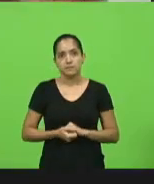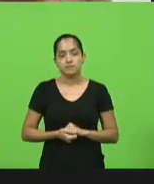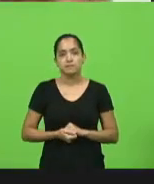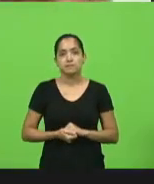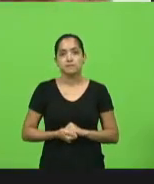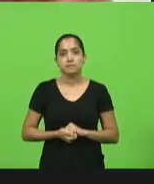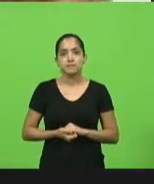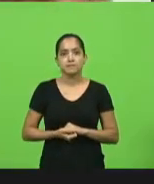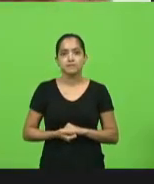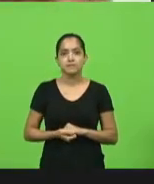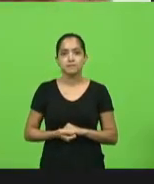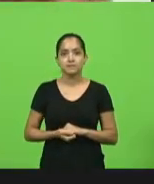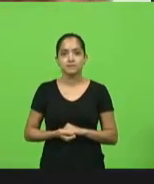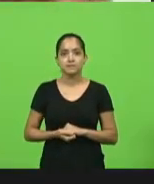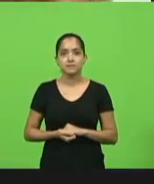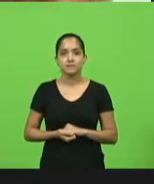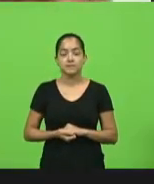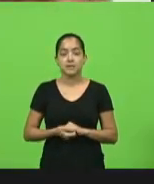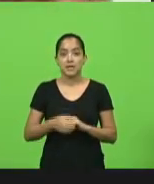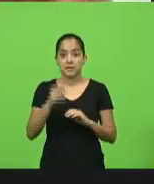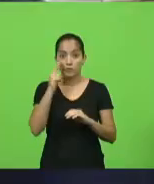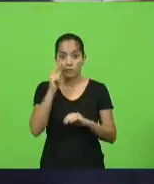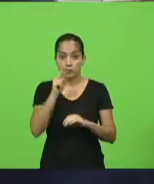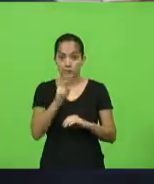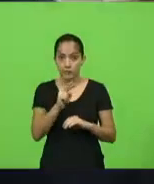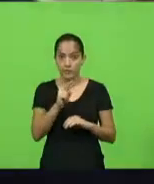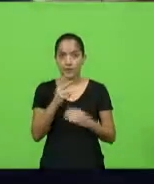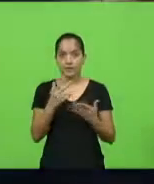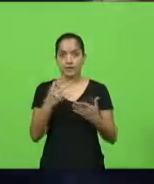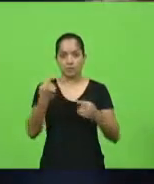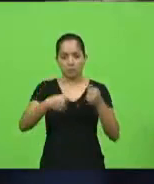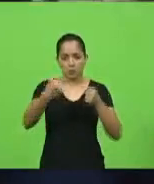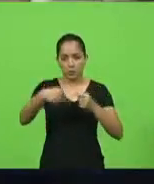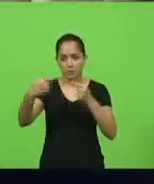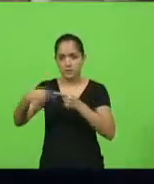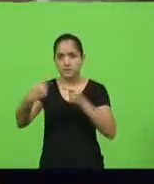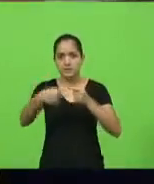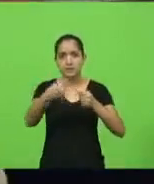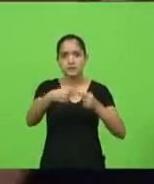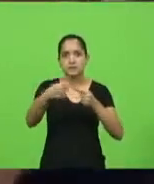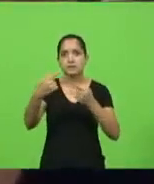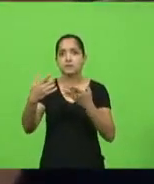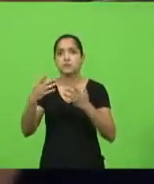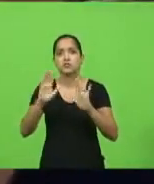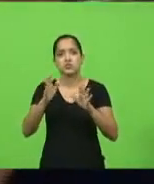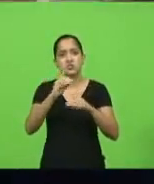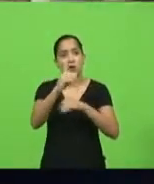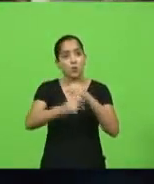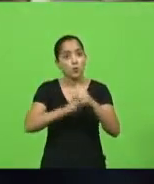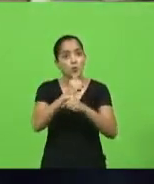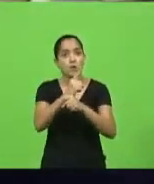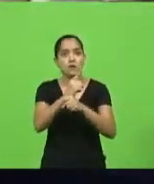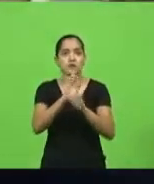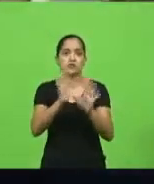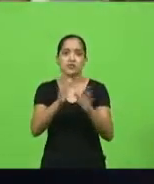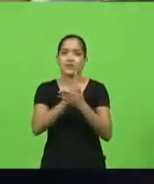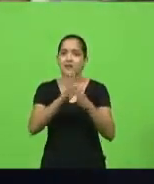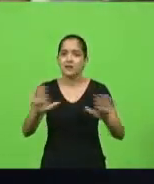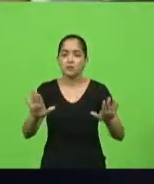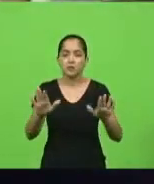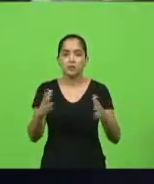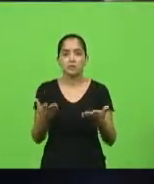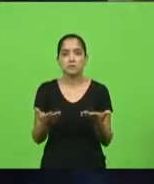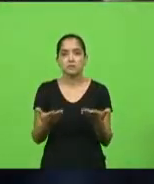Na minha ótica, entende? Essa politização que já tem um ano, chega. Chega.